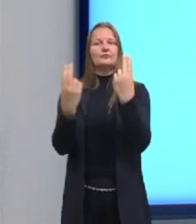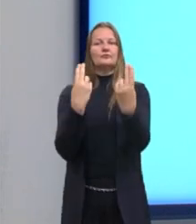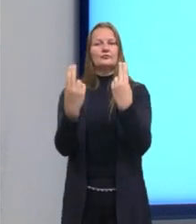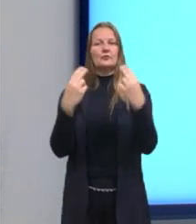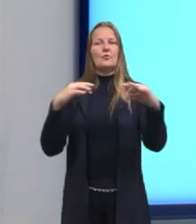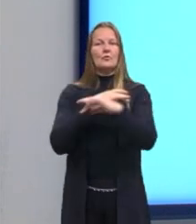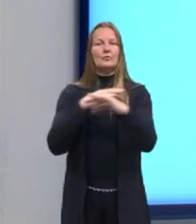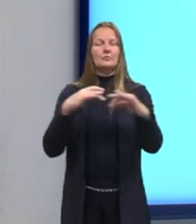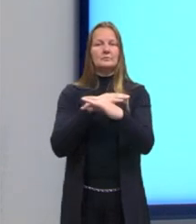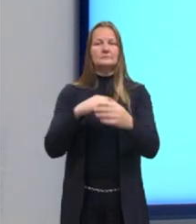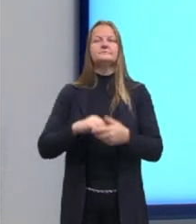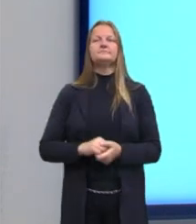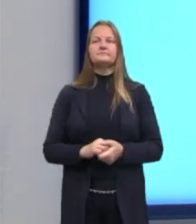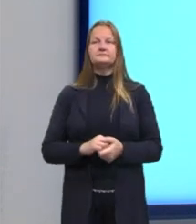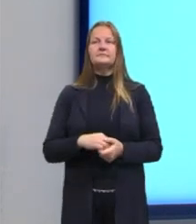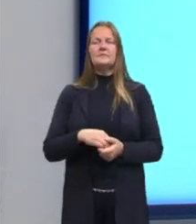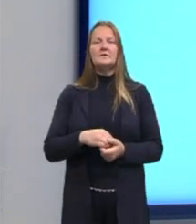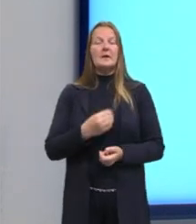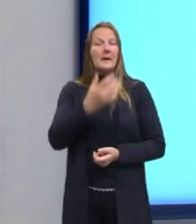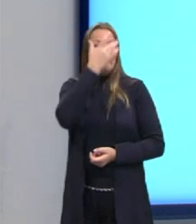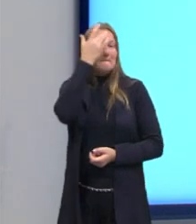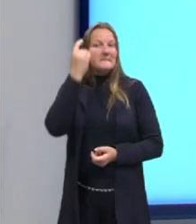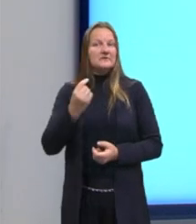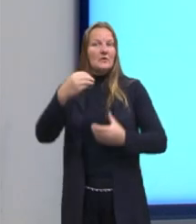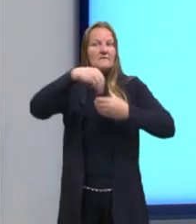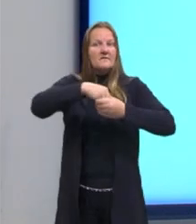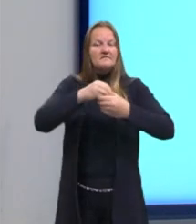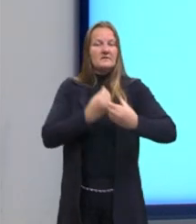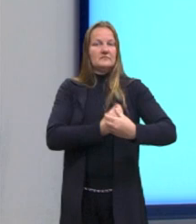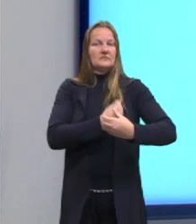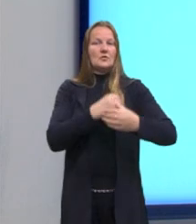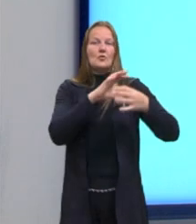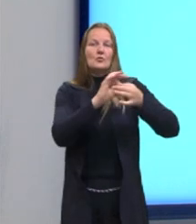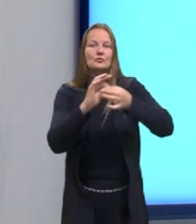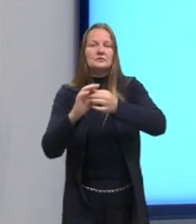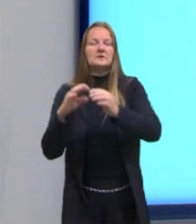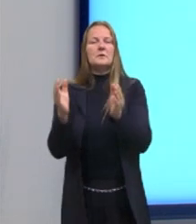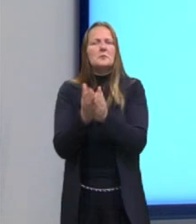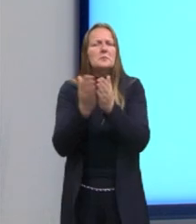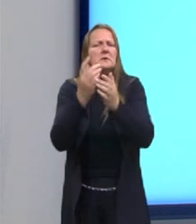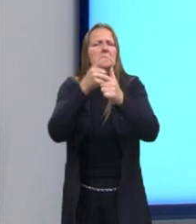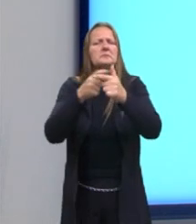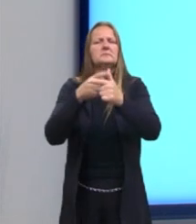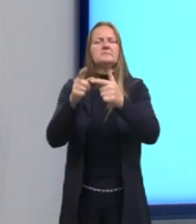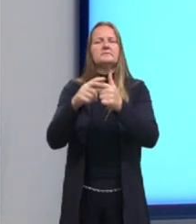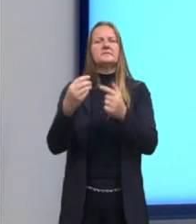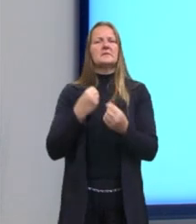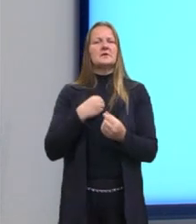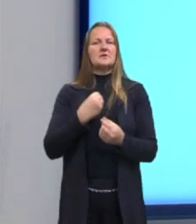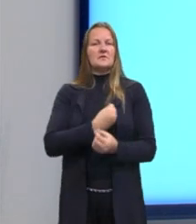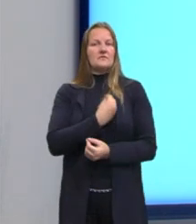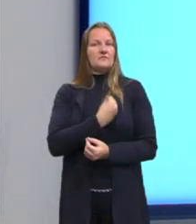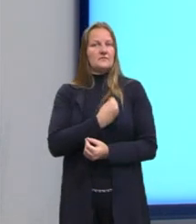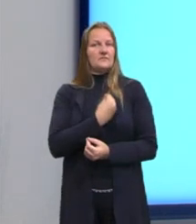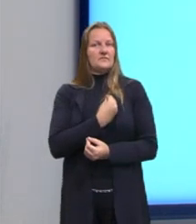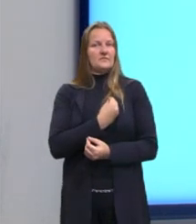homem vivendo diariamente e como ele vive dentro desse contexto de problemas sociais, de problema